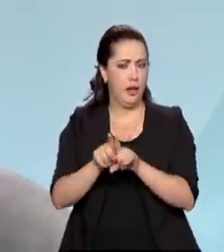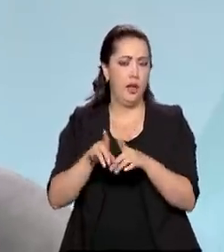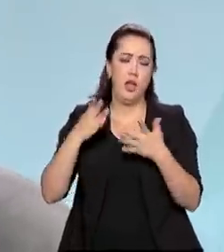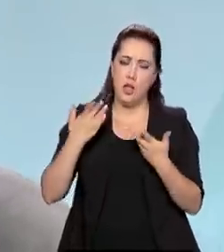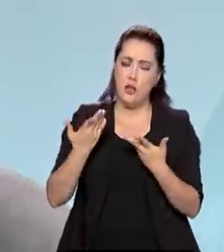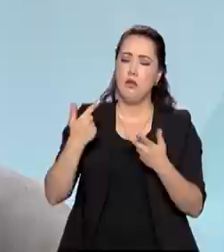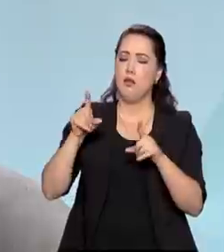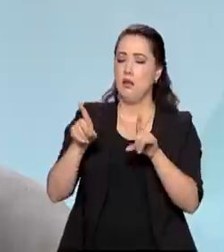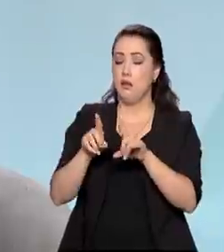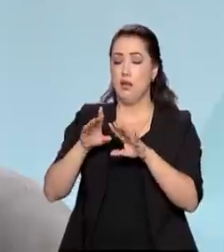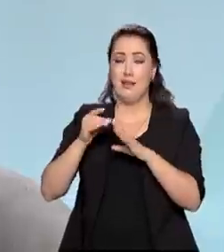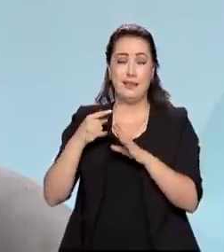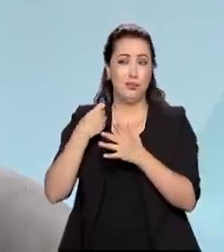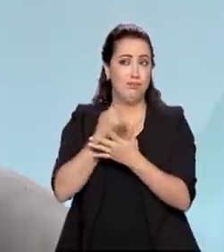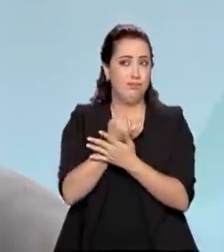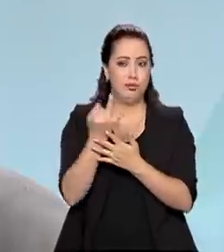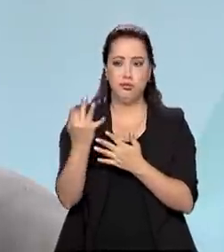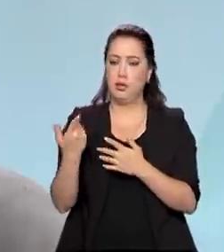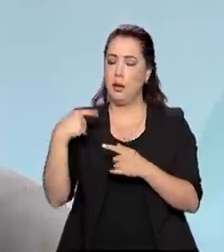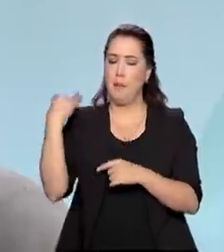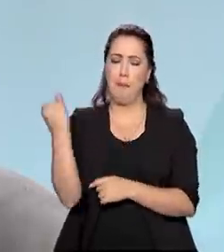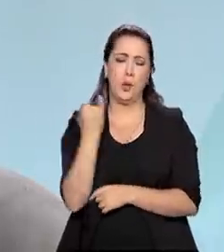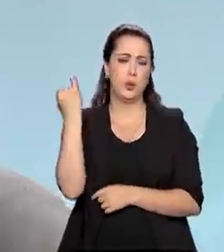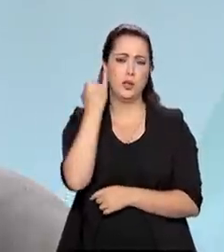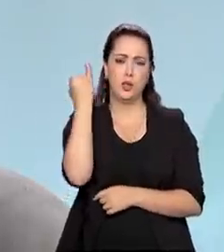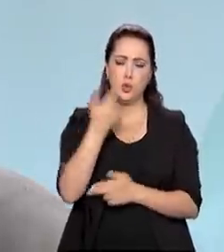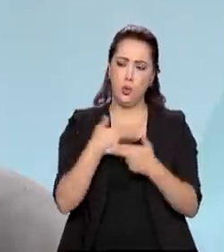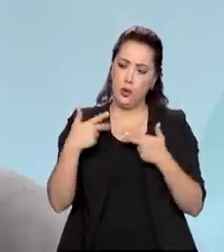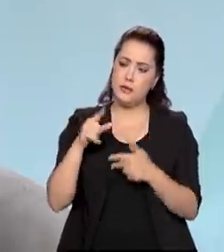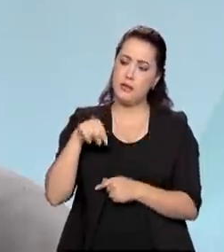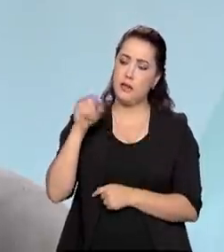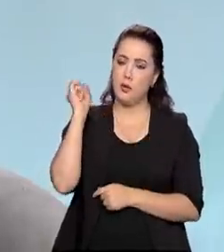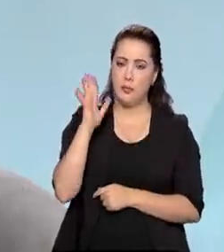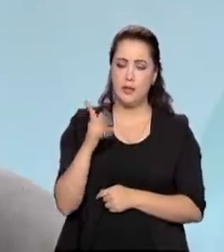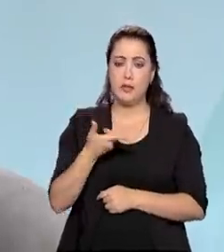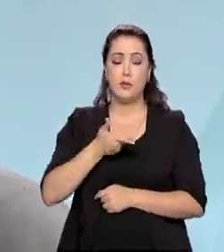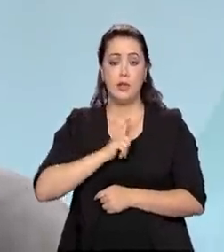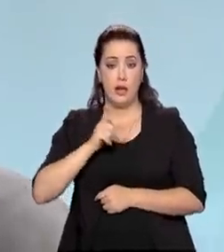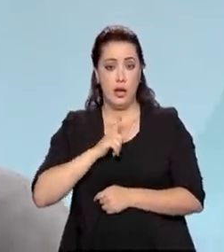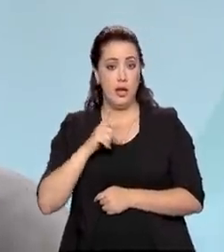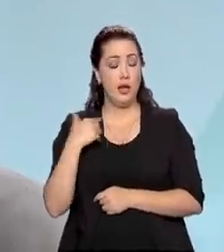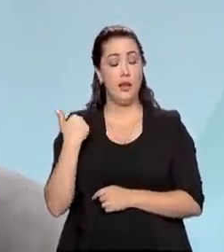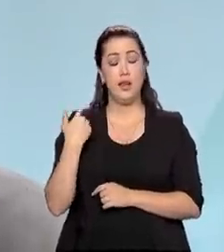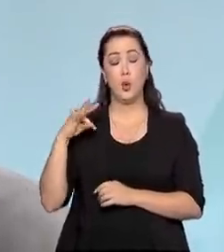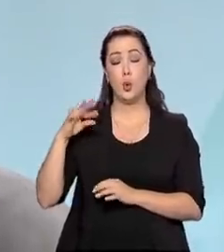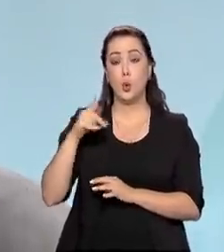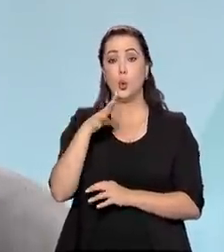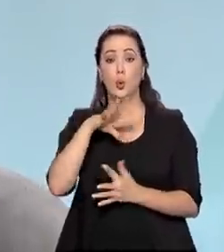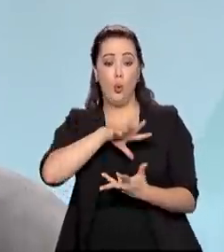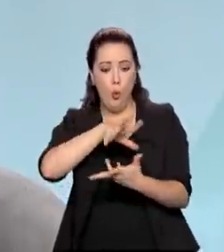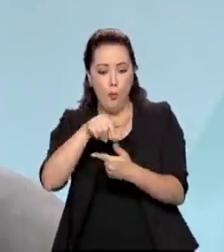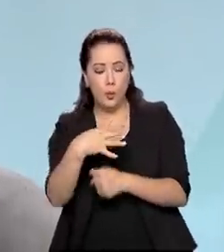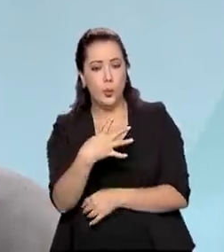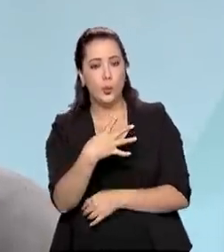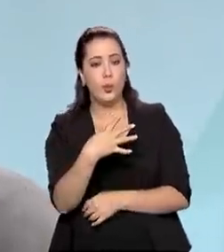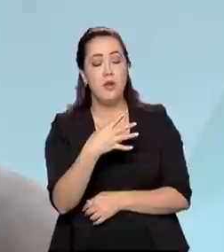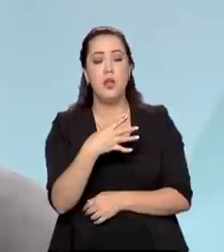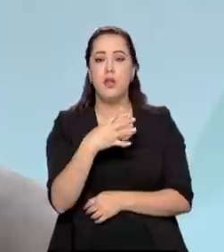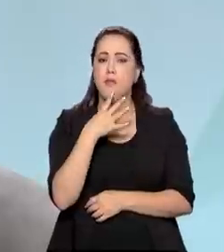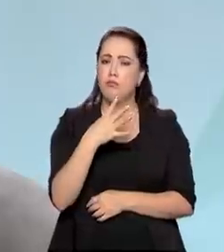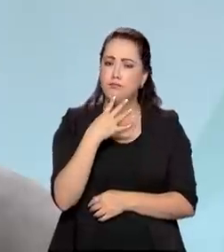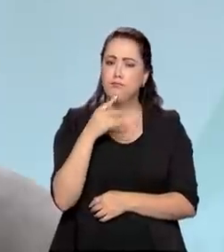aproveitado. Então, o Brasil é uma grande referência e é respeitado no mundo todo com essa potencialidade